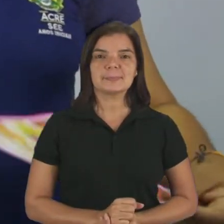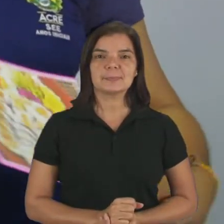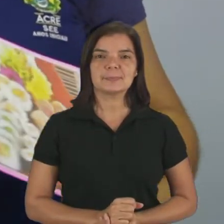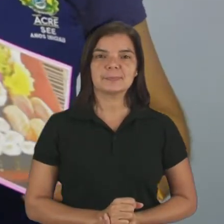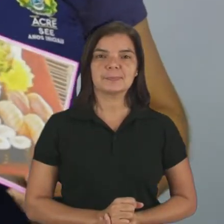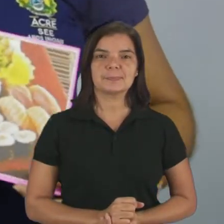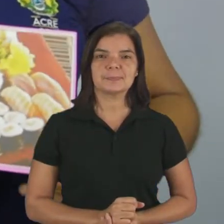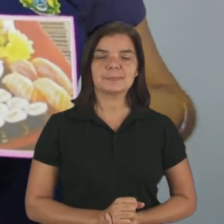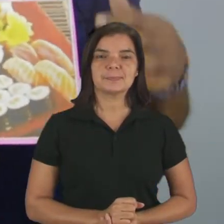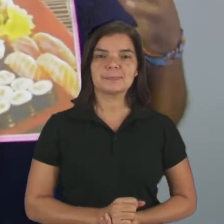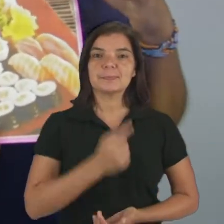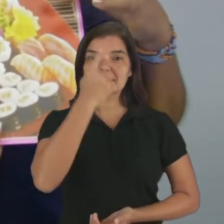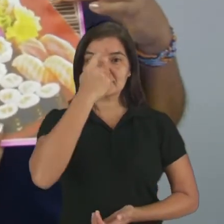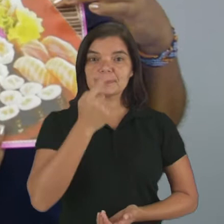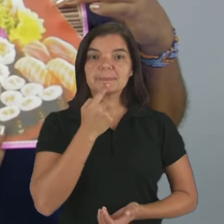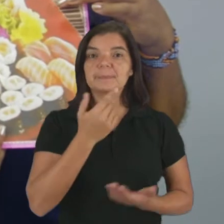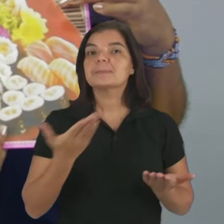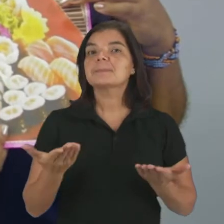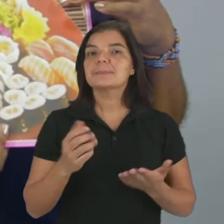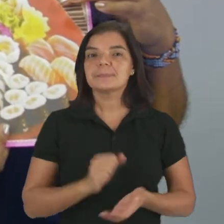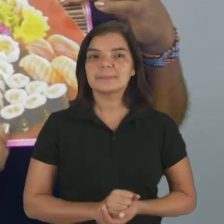imagem. E esta?